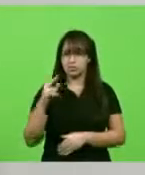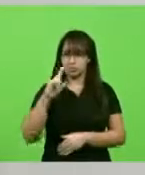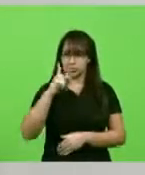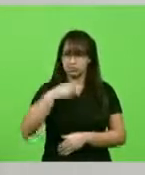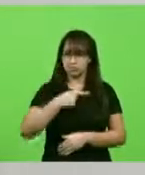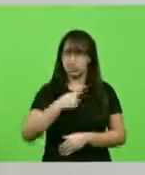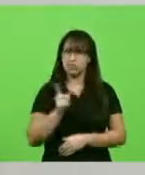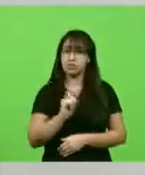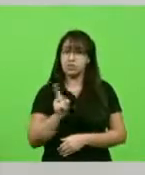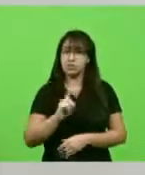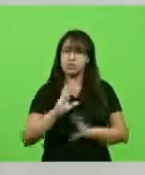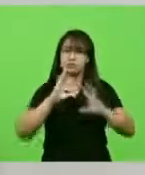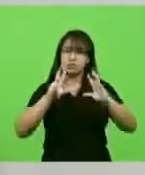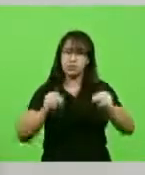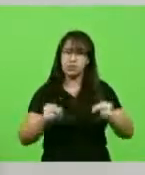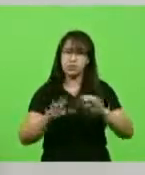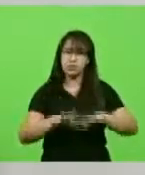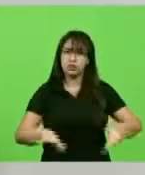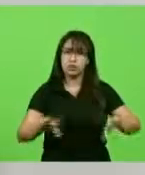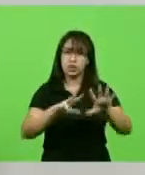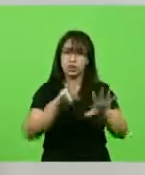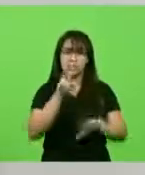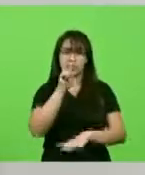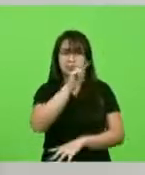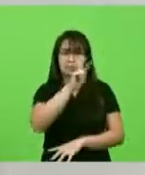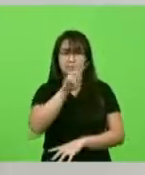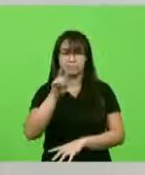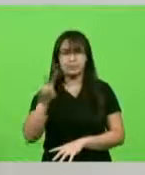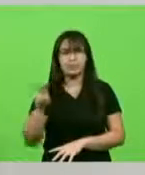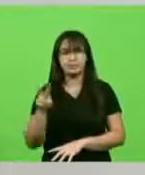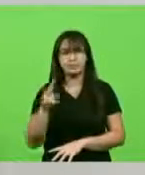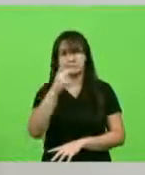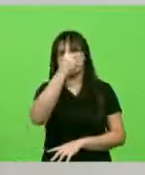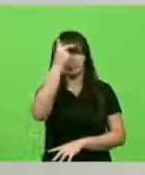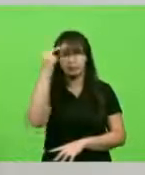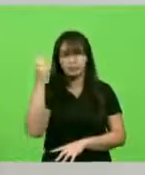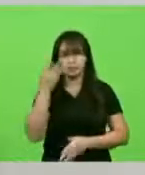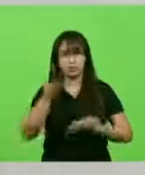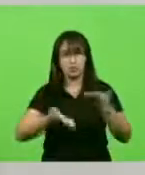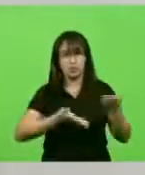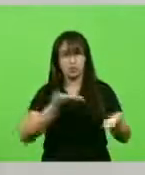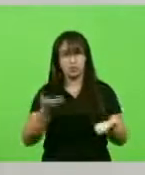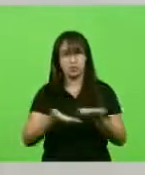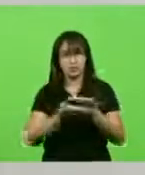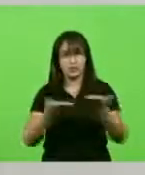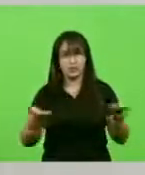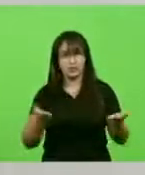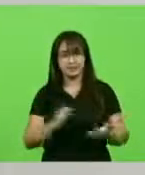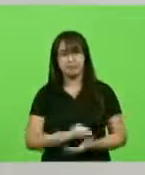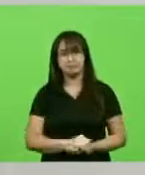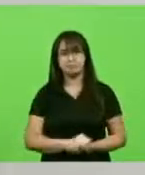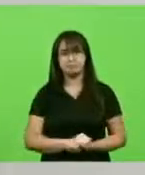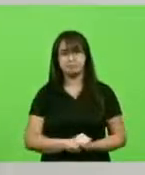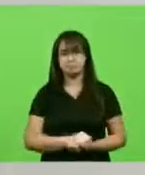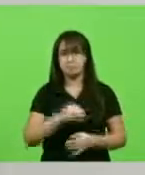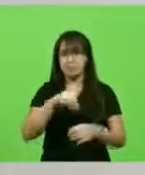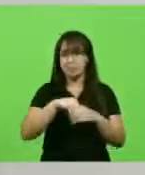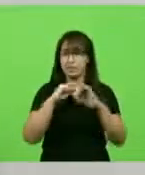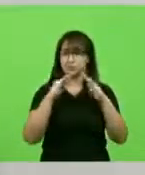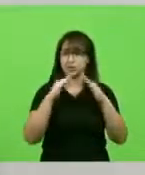si, outras pessoas com quem nós convivemos ou que temos contatos para nos proteger